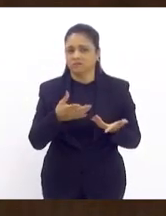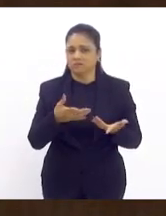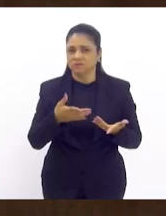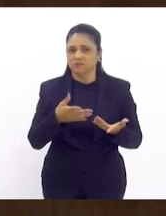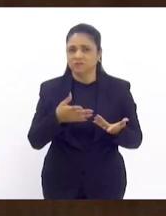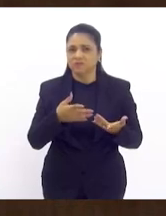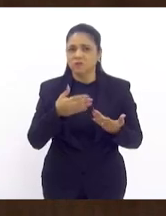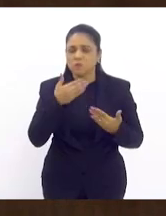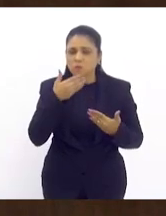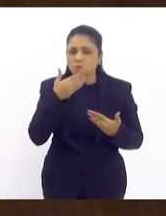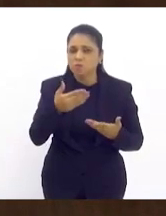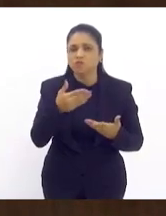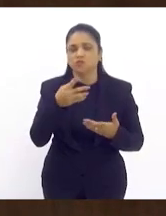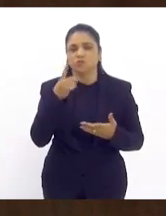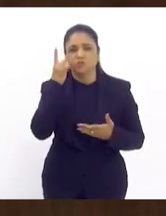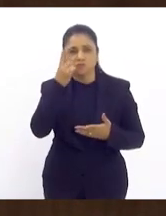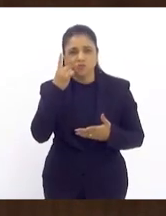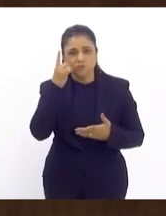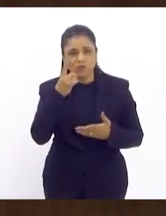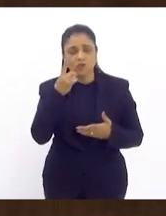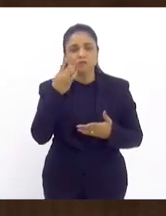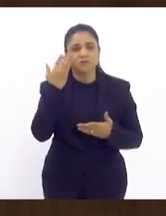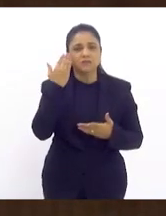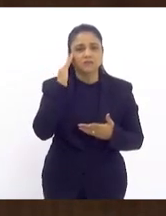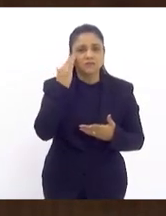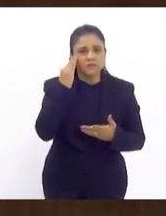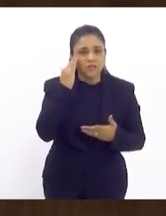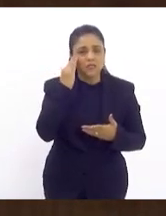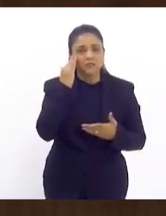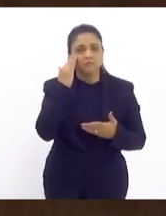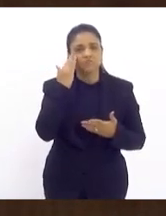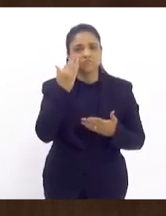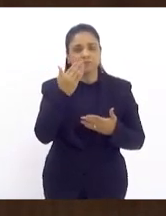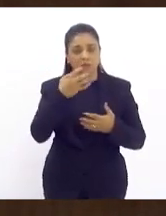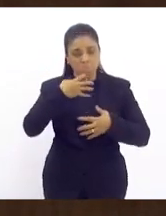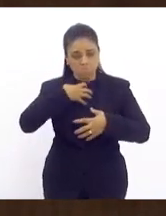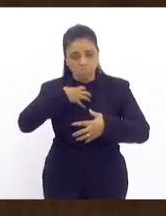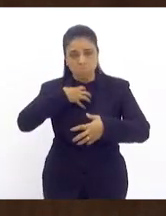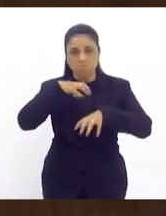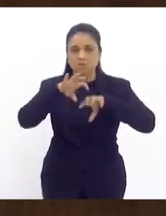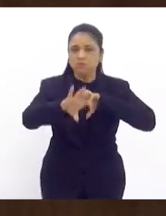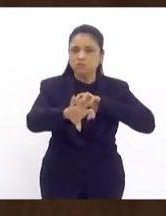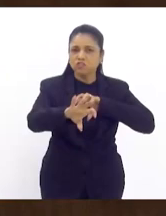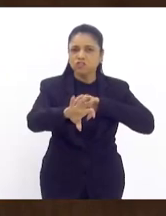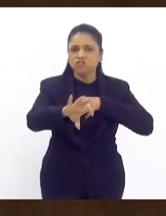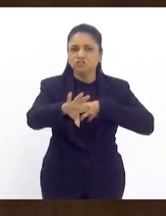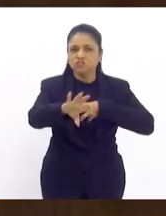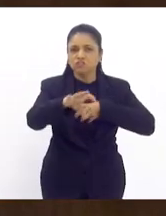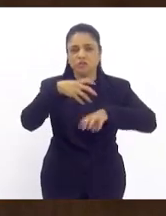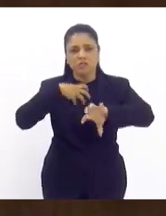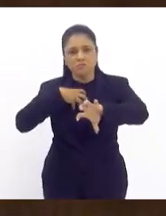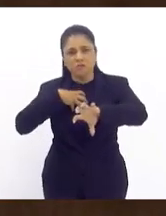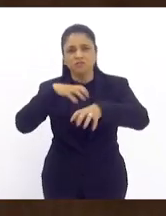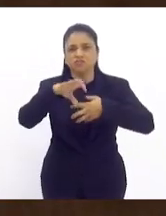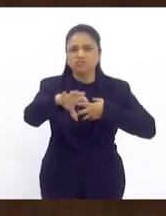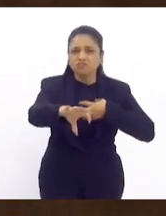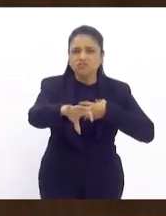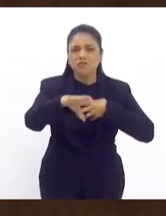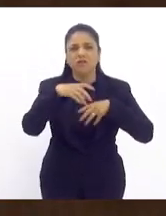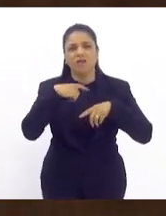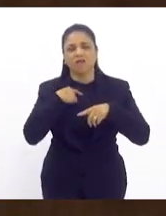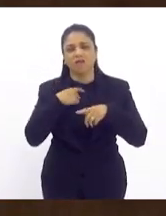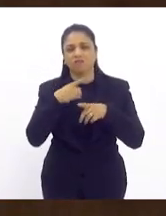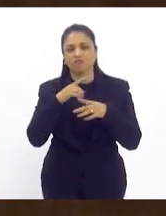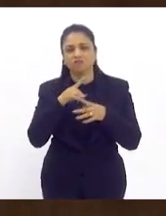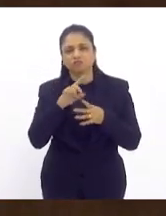peço aqui meus pares a compreensão se colocar no lugar ter empatia se colocar no lugar daquele chefe de família que foi excluído